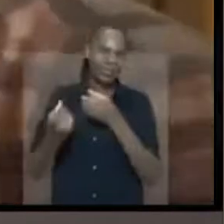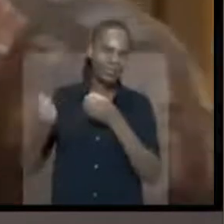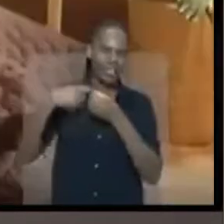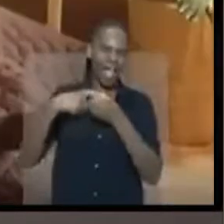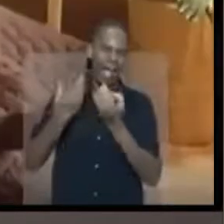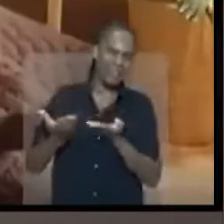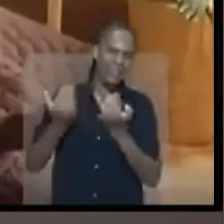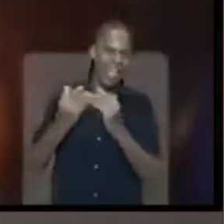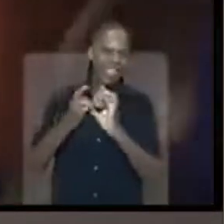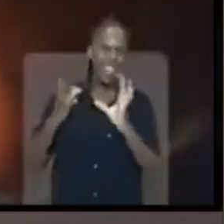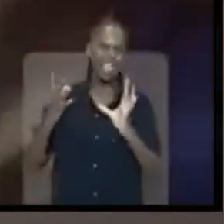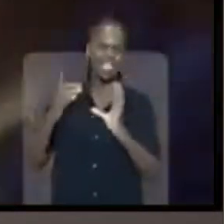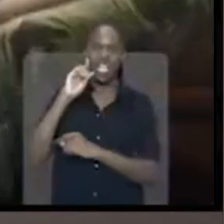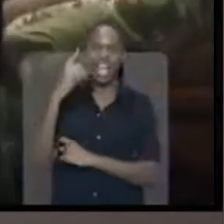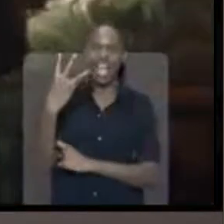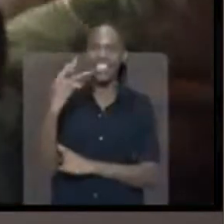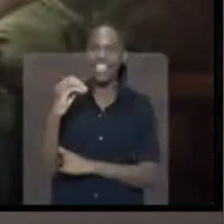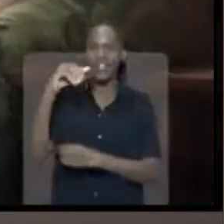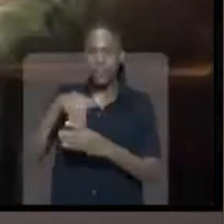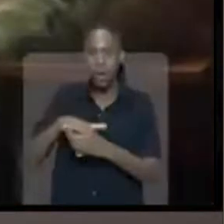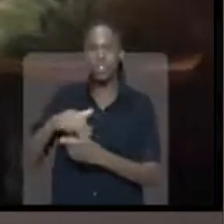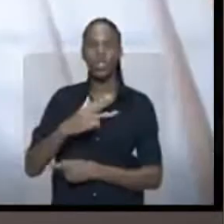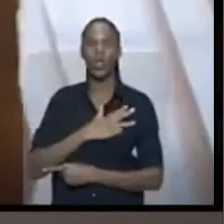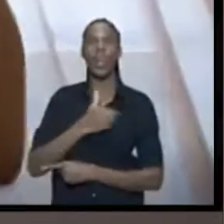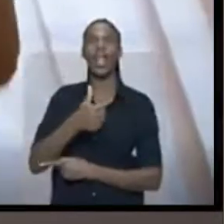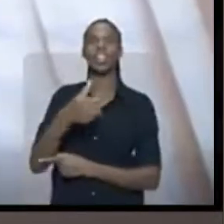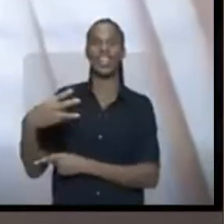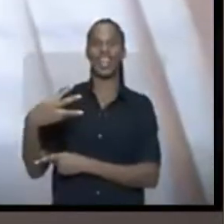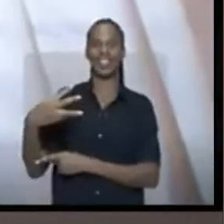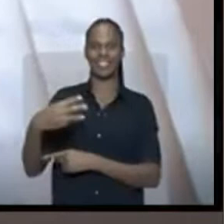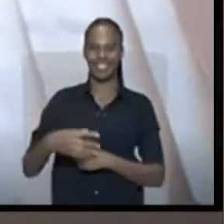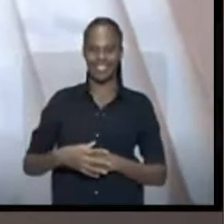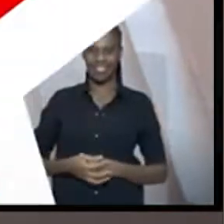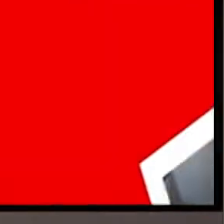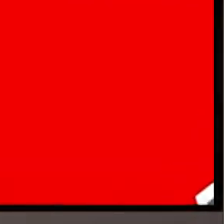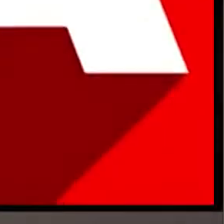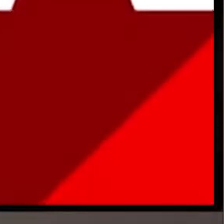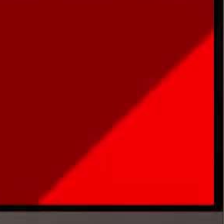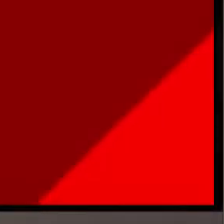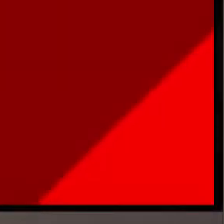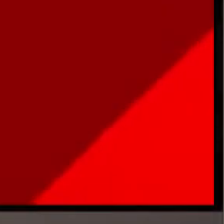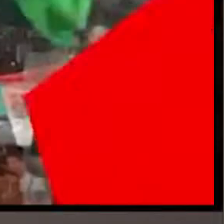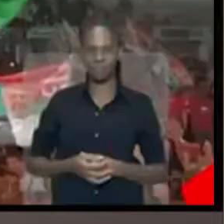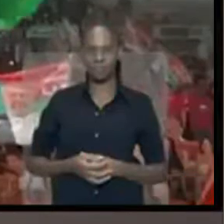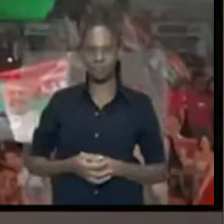Deixa a felicidade voltar. Dia 30, vote Lula 13.